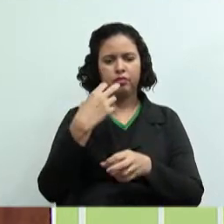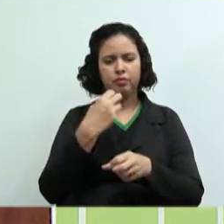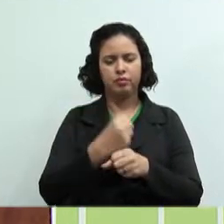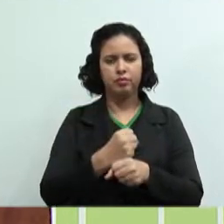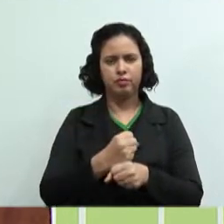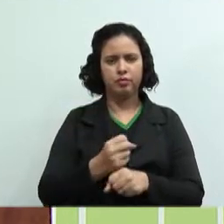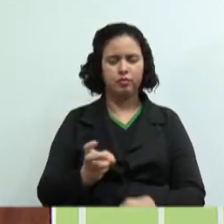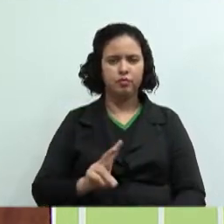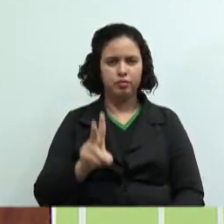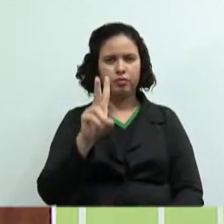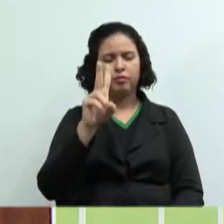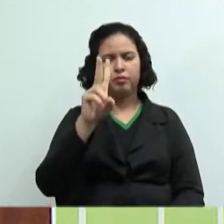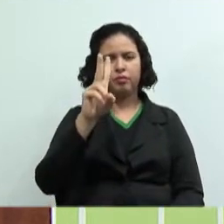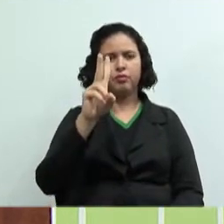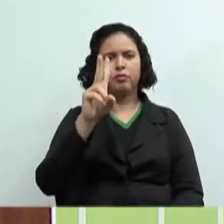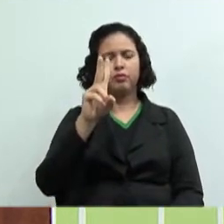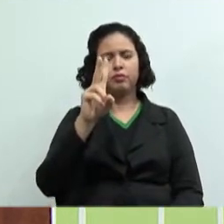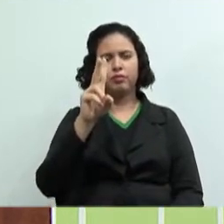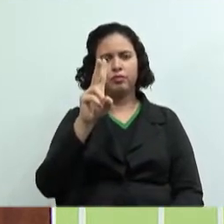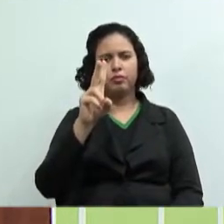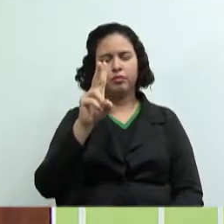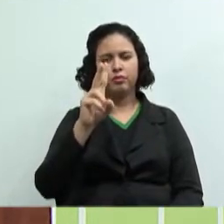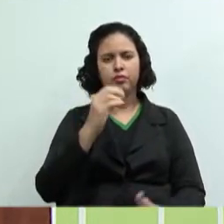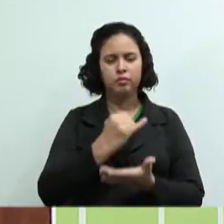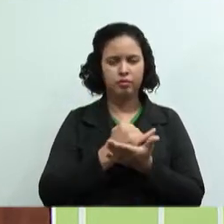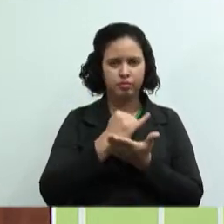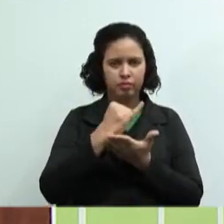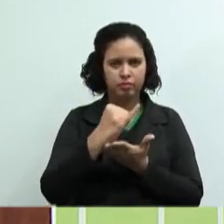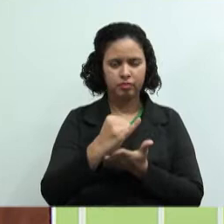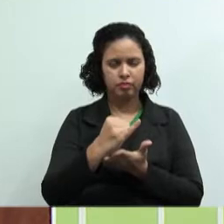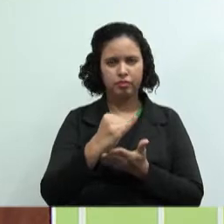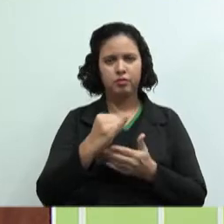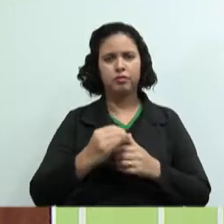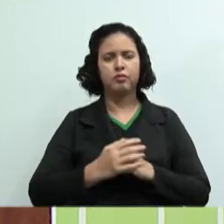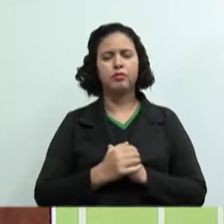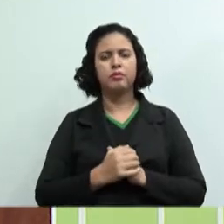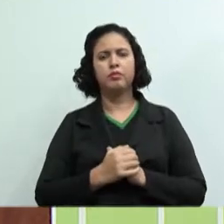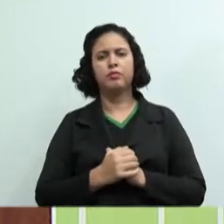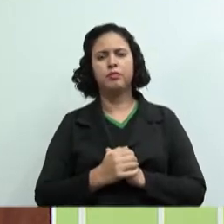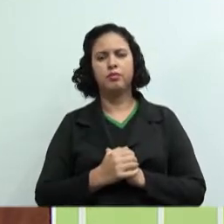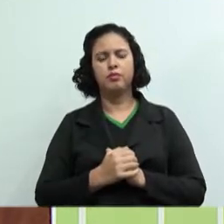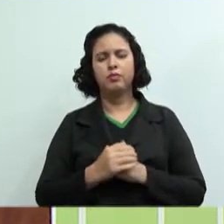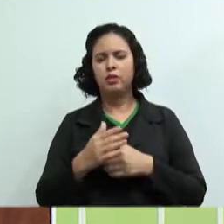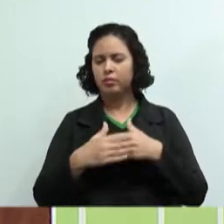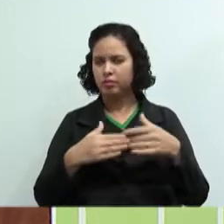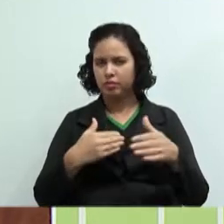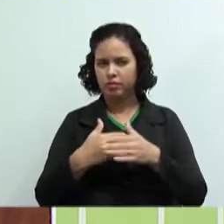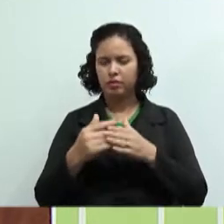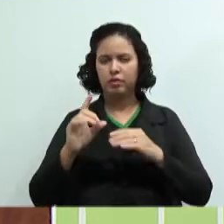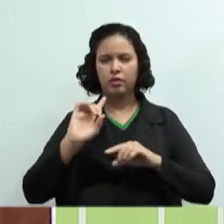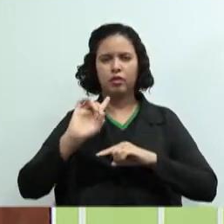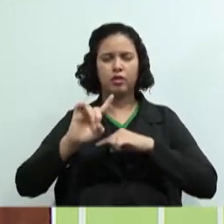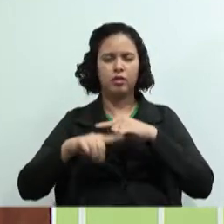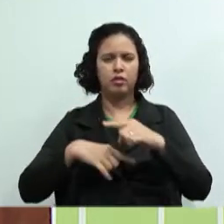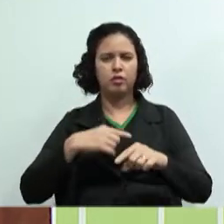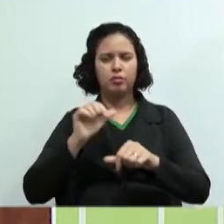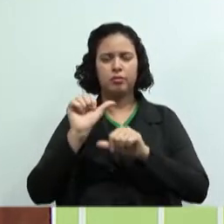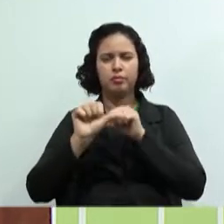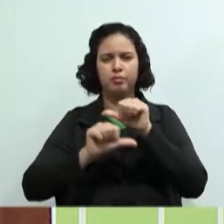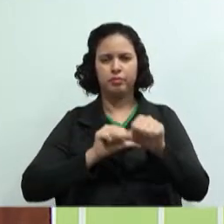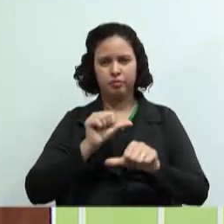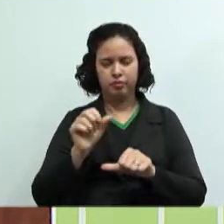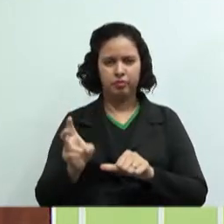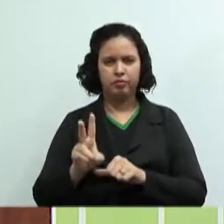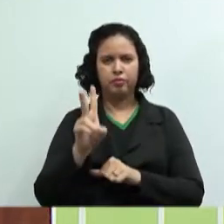seu valor original. Então é pelo valor que eu comprei na nota fiscal, mesmo que depois tenha aumentado o preço. Correto?